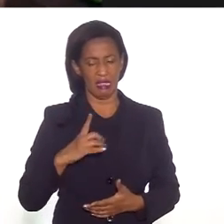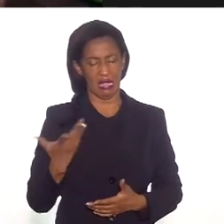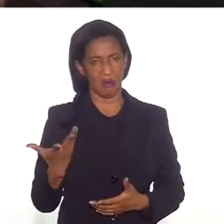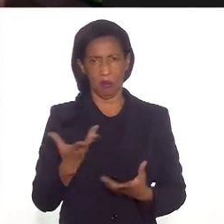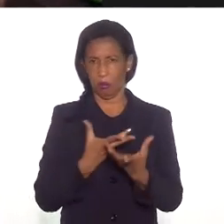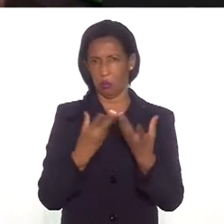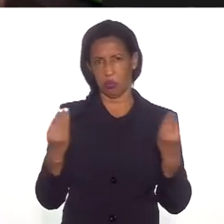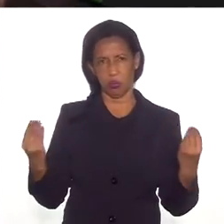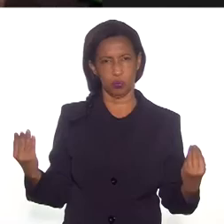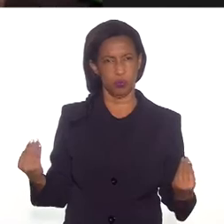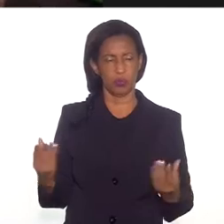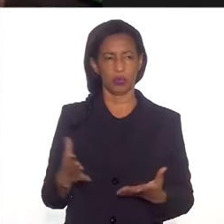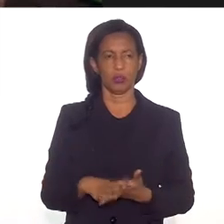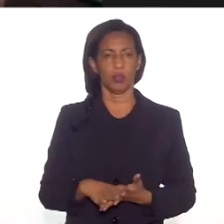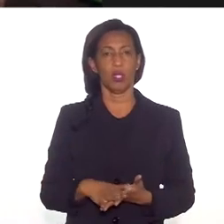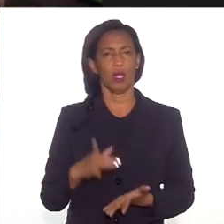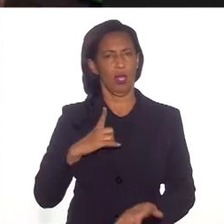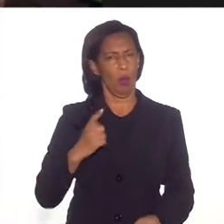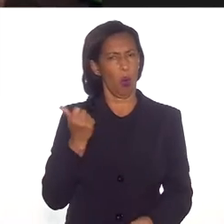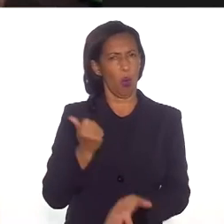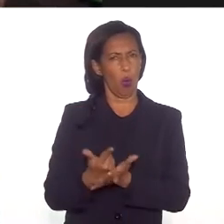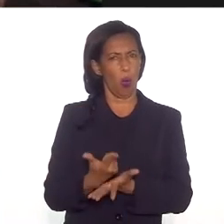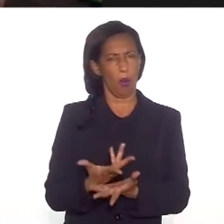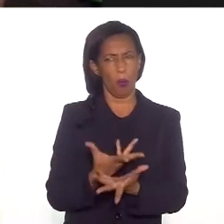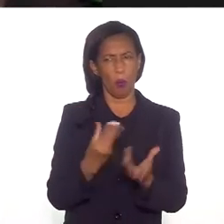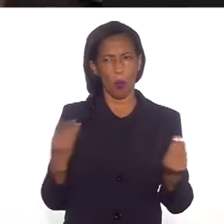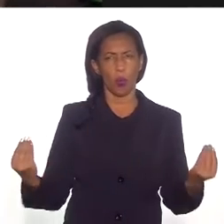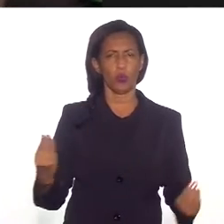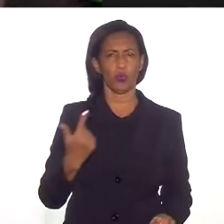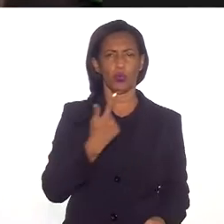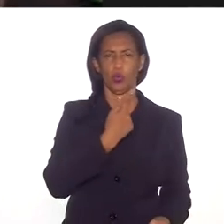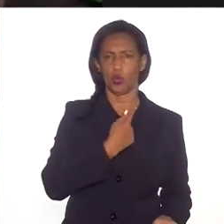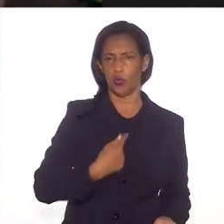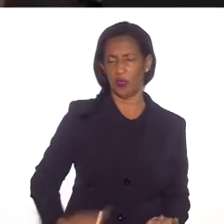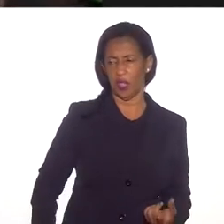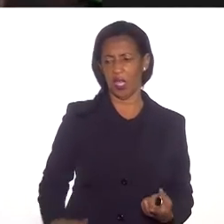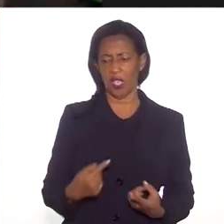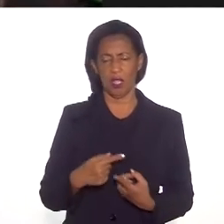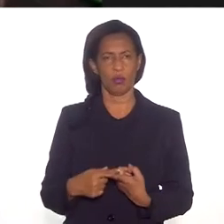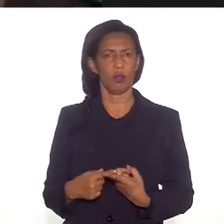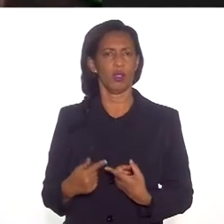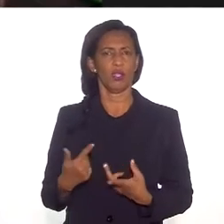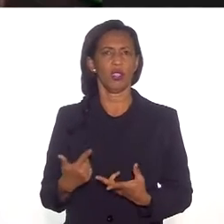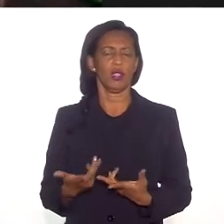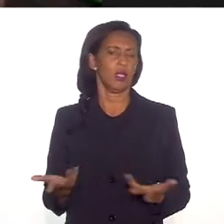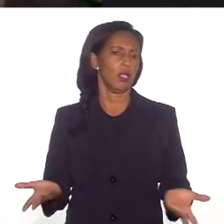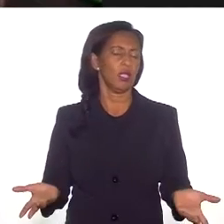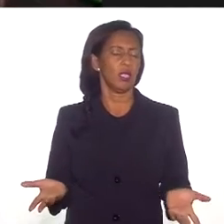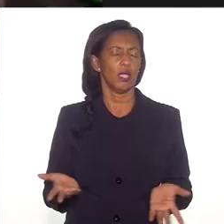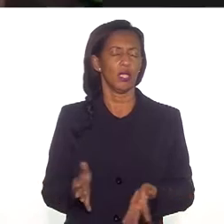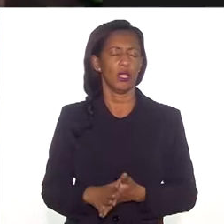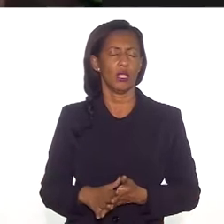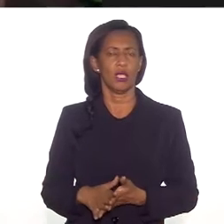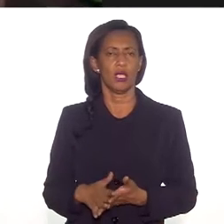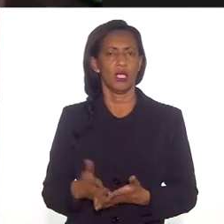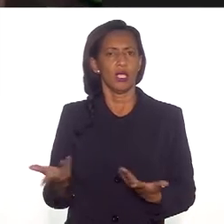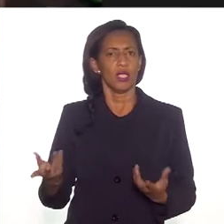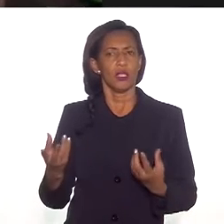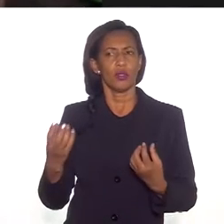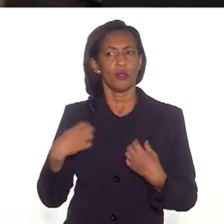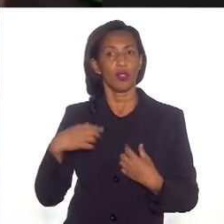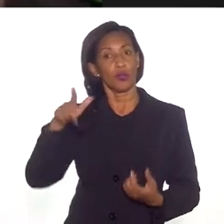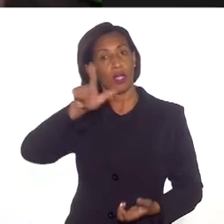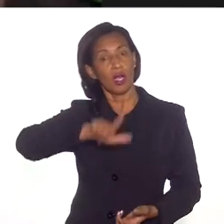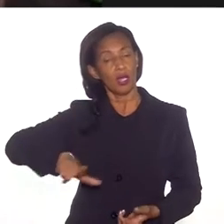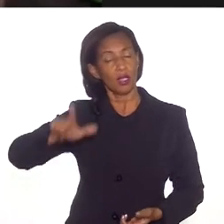Existe mesmo... Houve muitas compras de governo nesse meio tempo. E isso fez